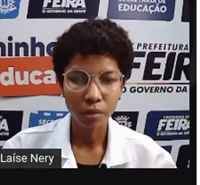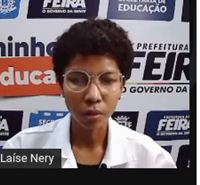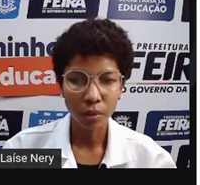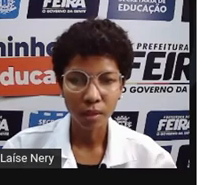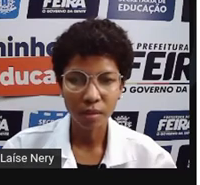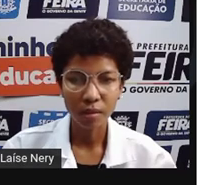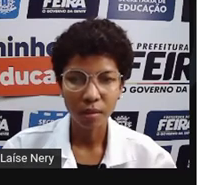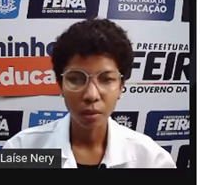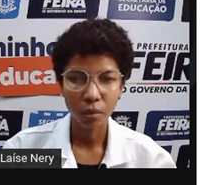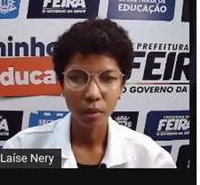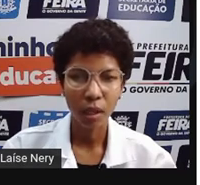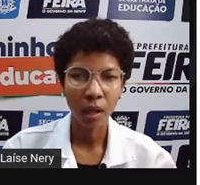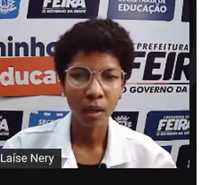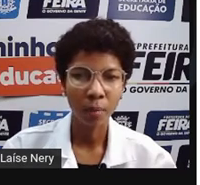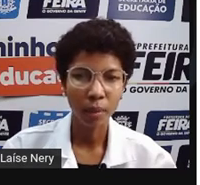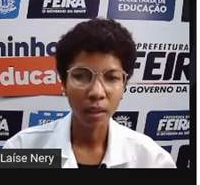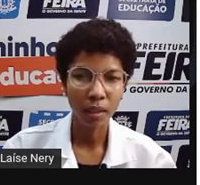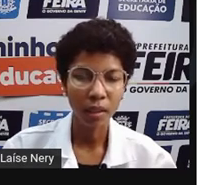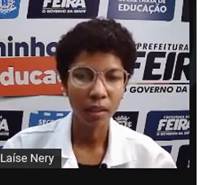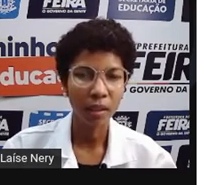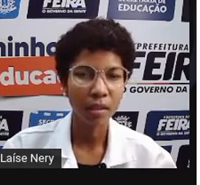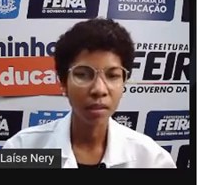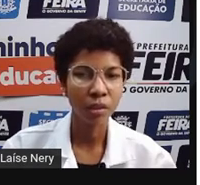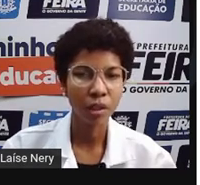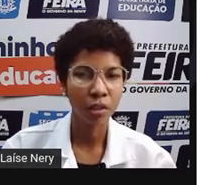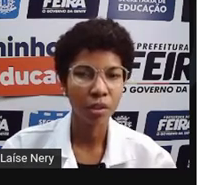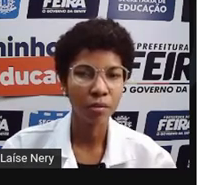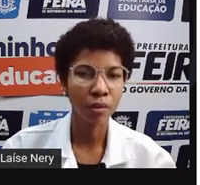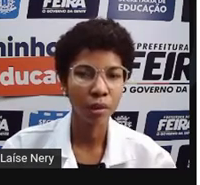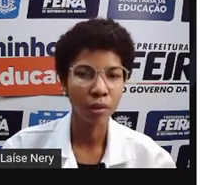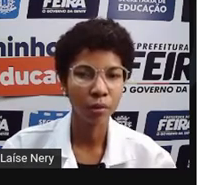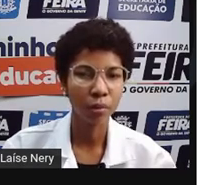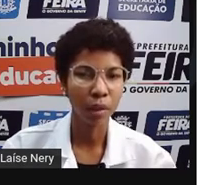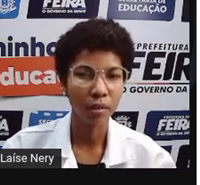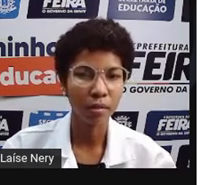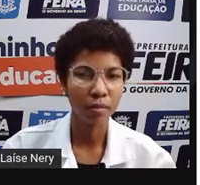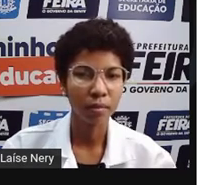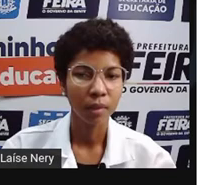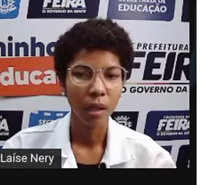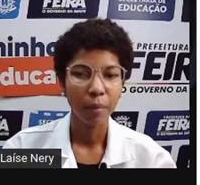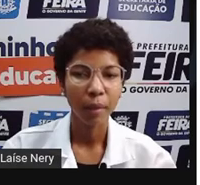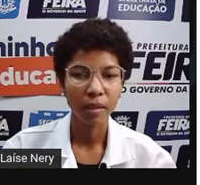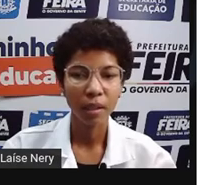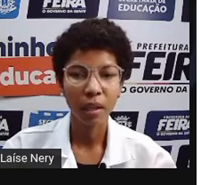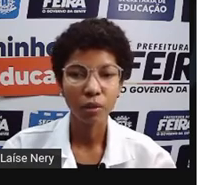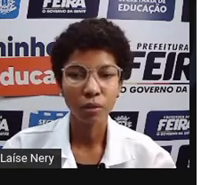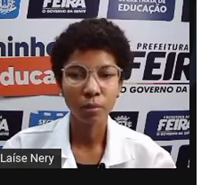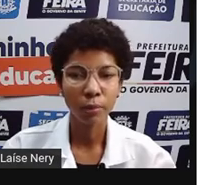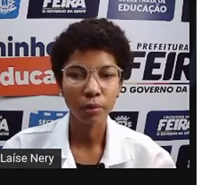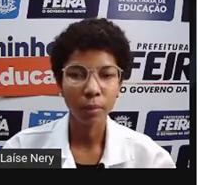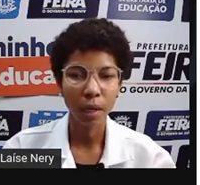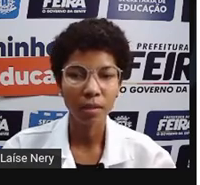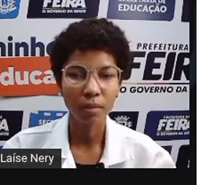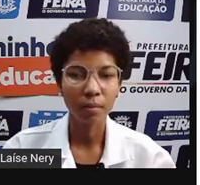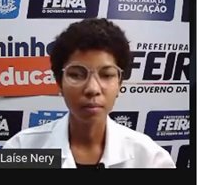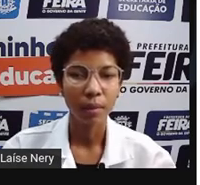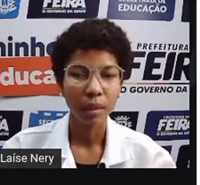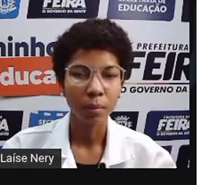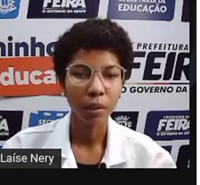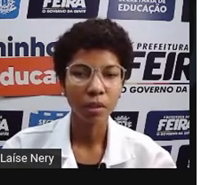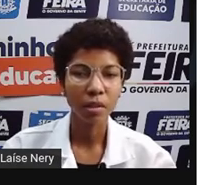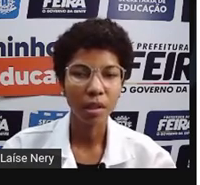menos horas do que a lâmpada incandescente que a gente viu aqui no começo. Mas ele gastou muito mais.